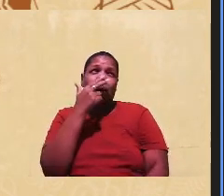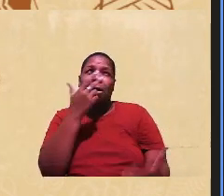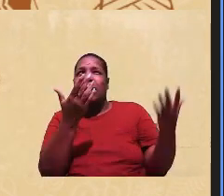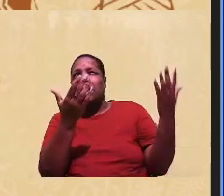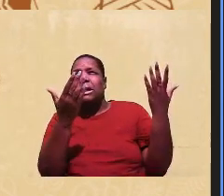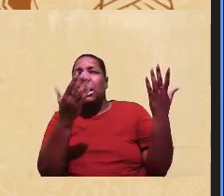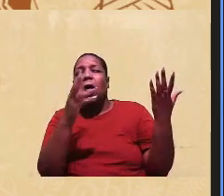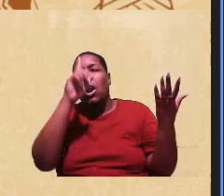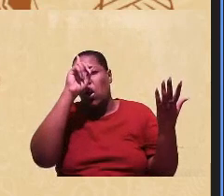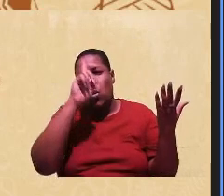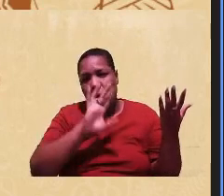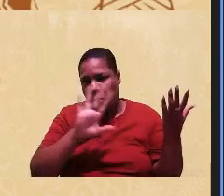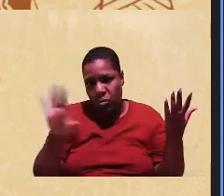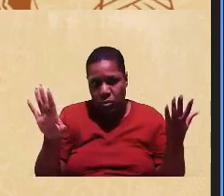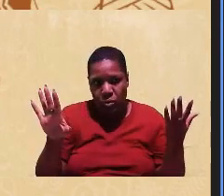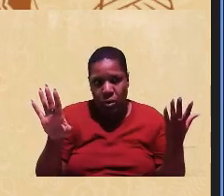loiro.